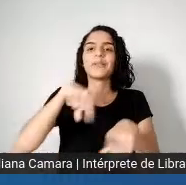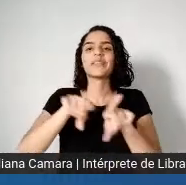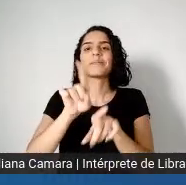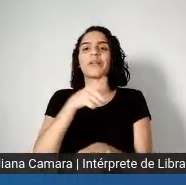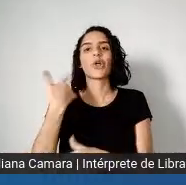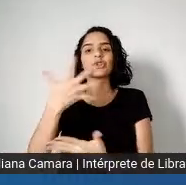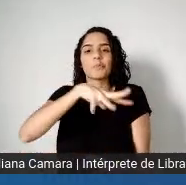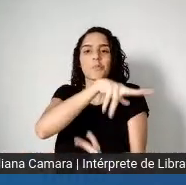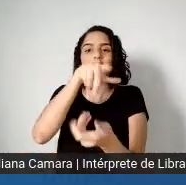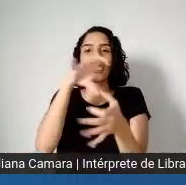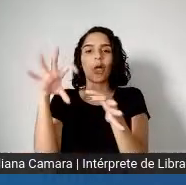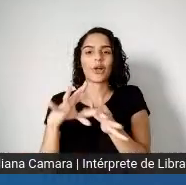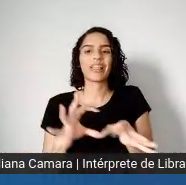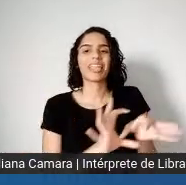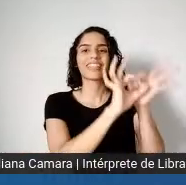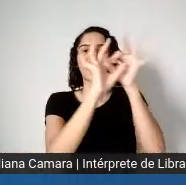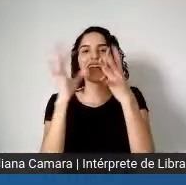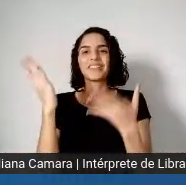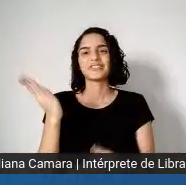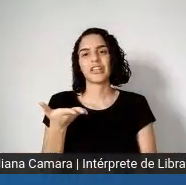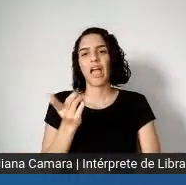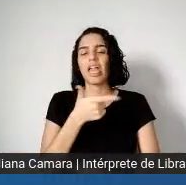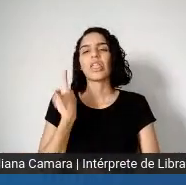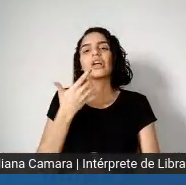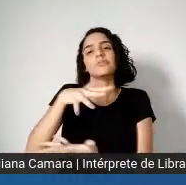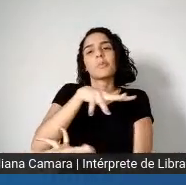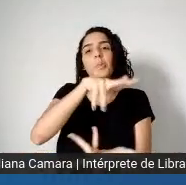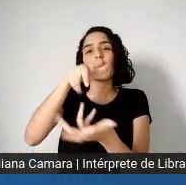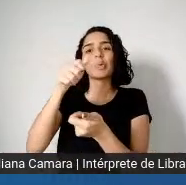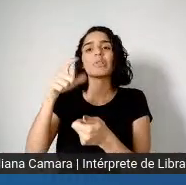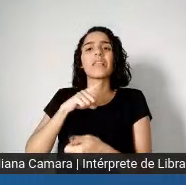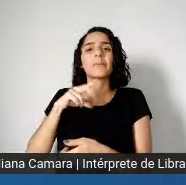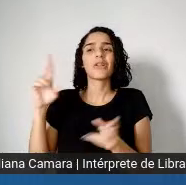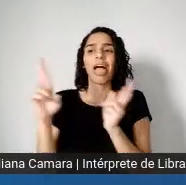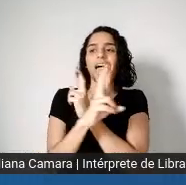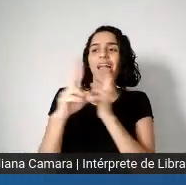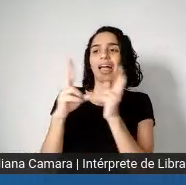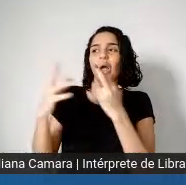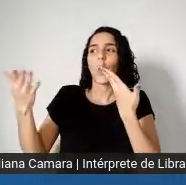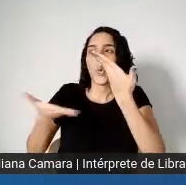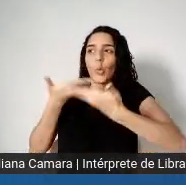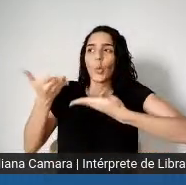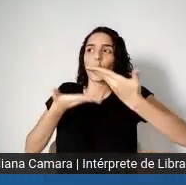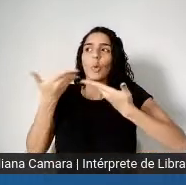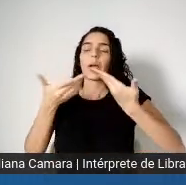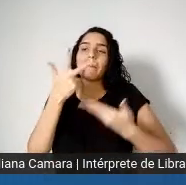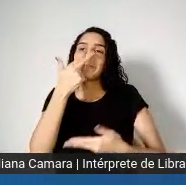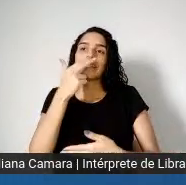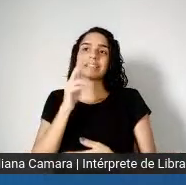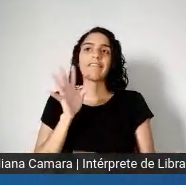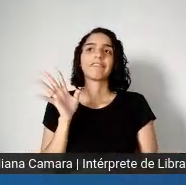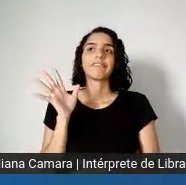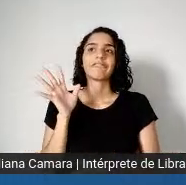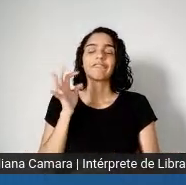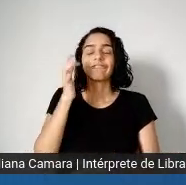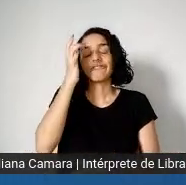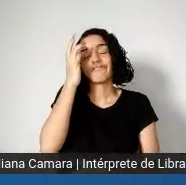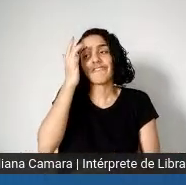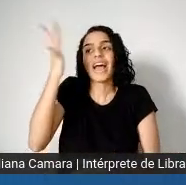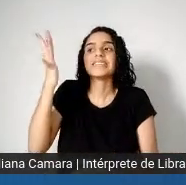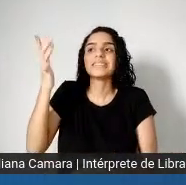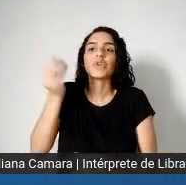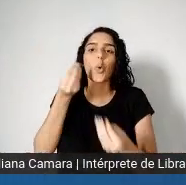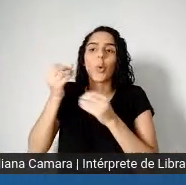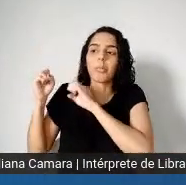da humanidade, né, ampliar suas interconexões, e isso, claro, facilitou uma, uma, a disseminação de uma